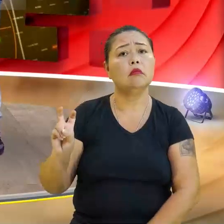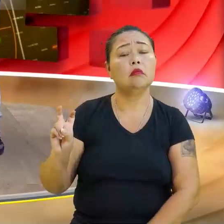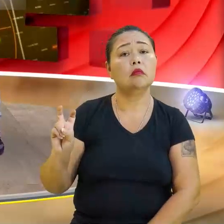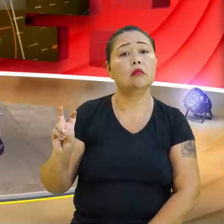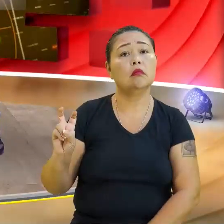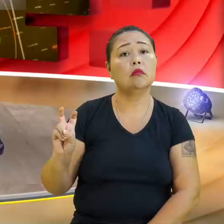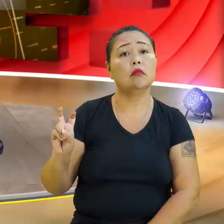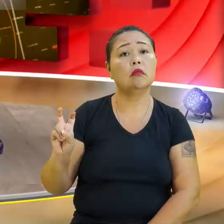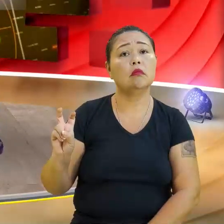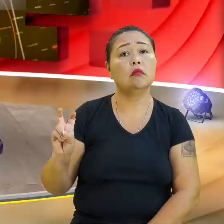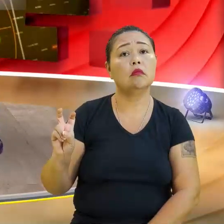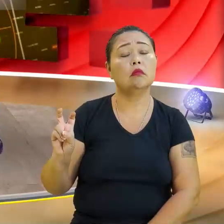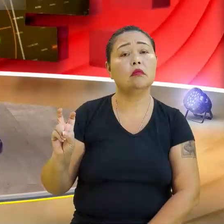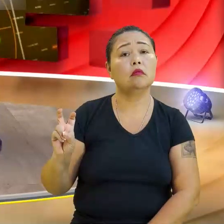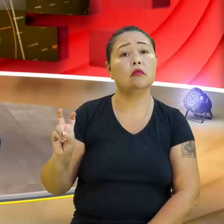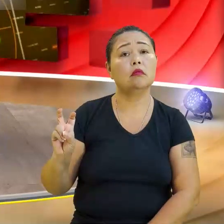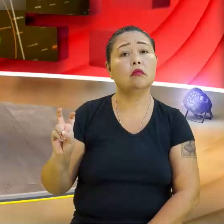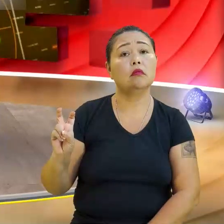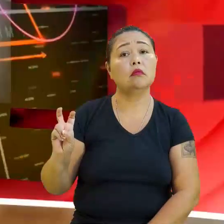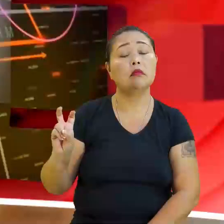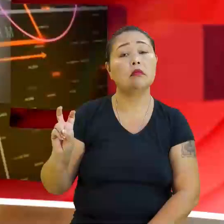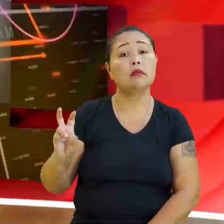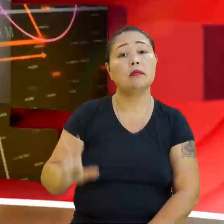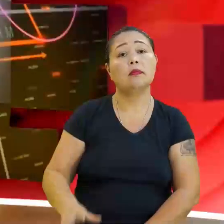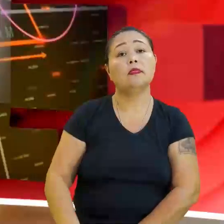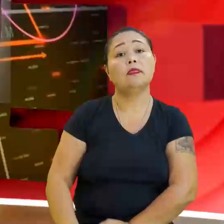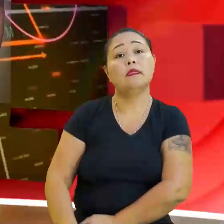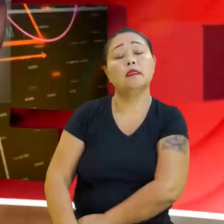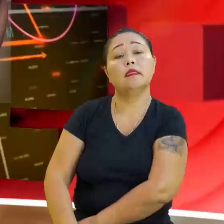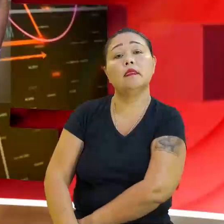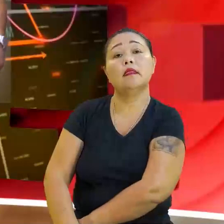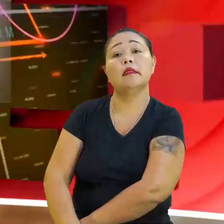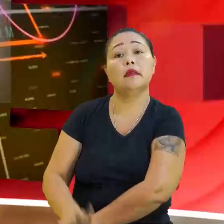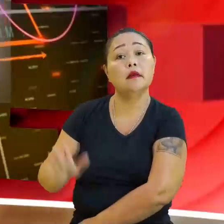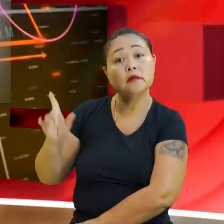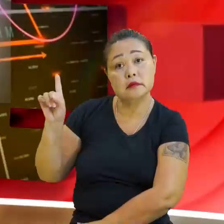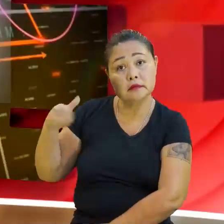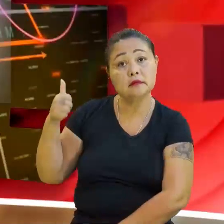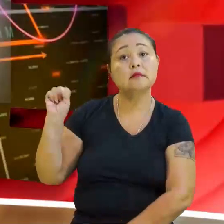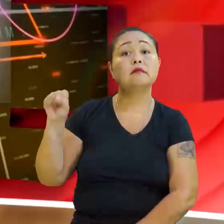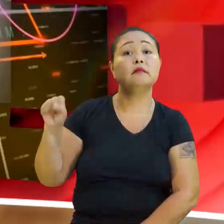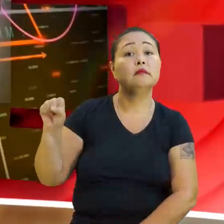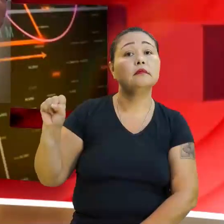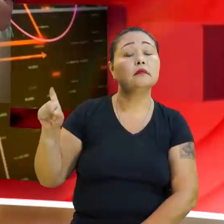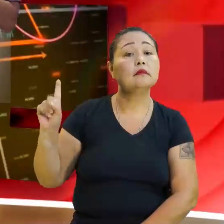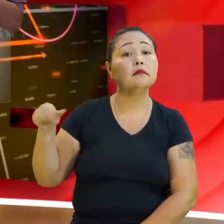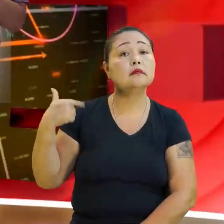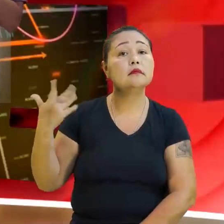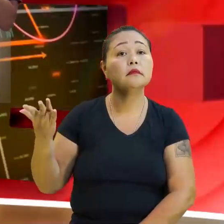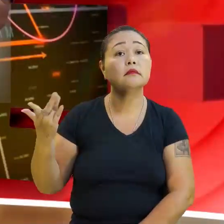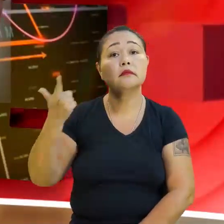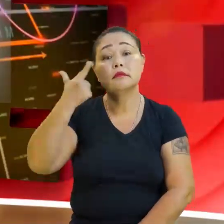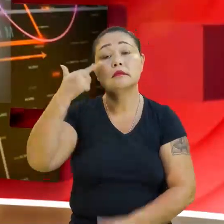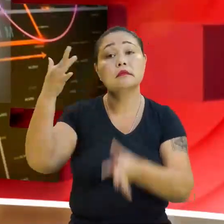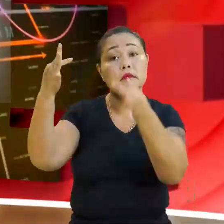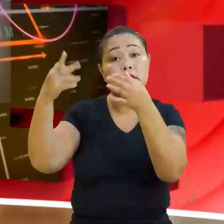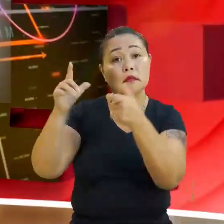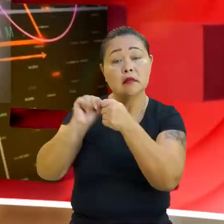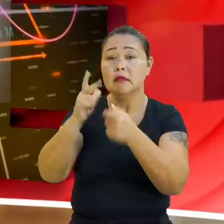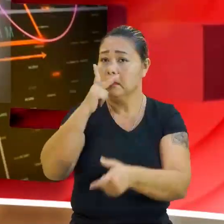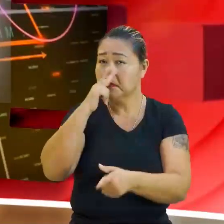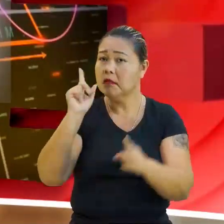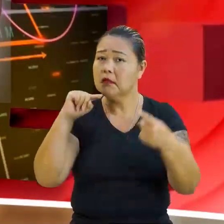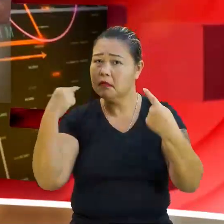Alô? Chegar pertinho. Agora sim. Então, ó, a gente vai ficar nesse detalhe, né? Parece meio